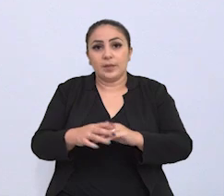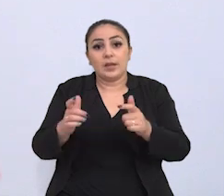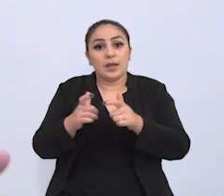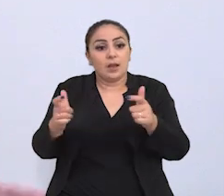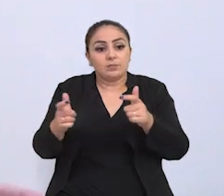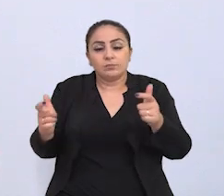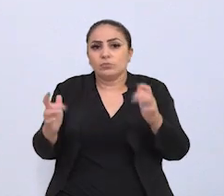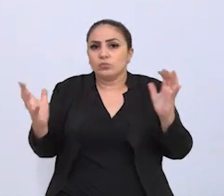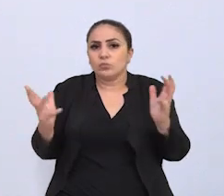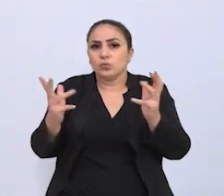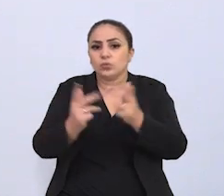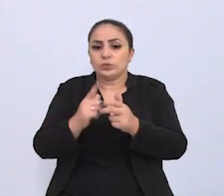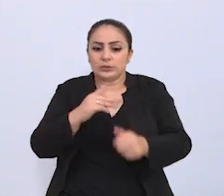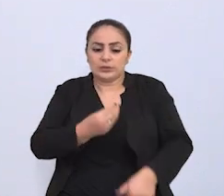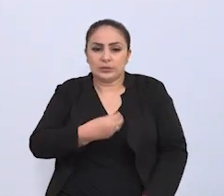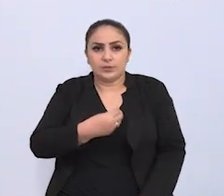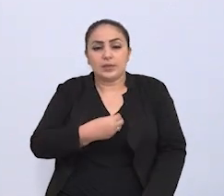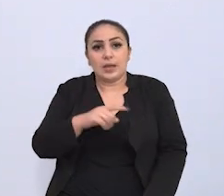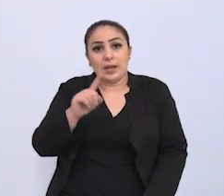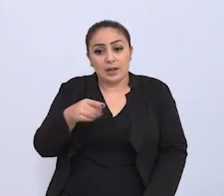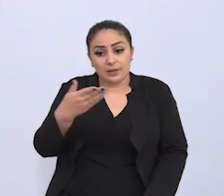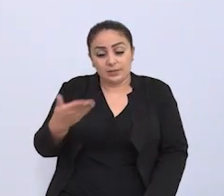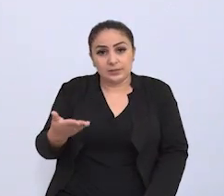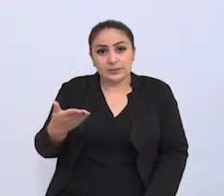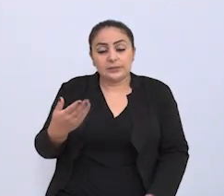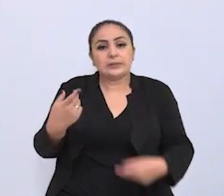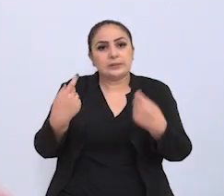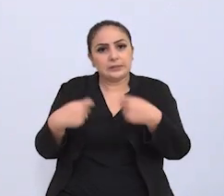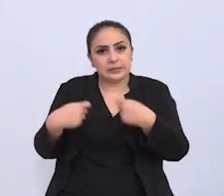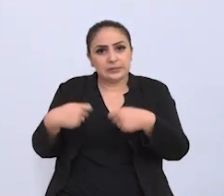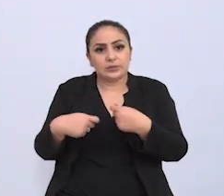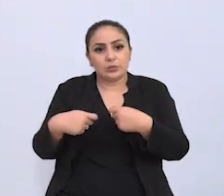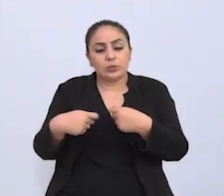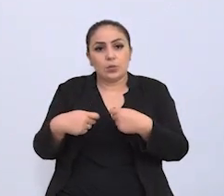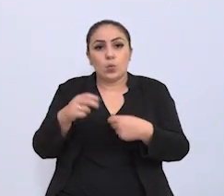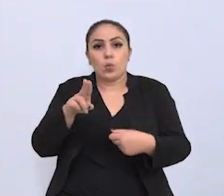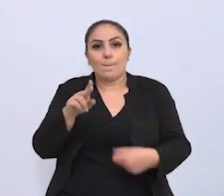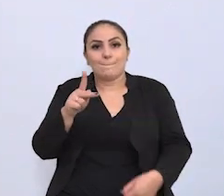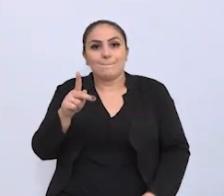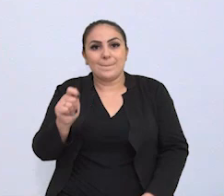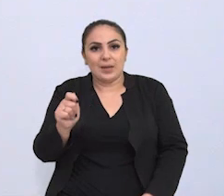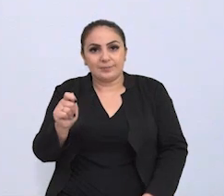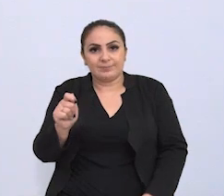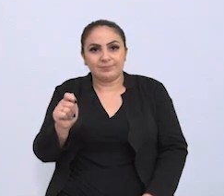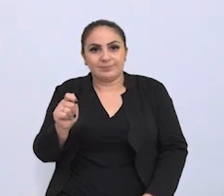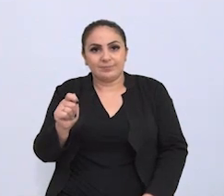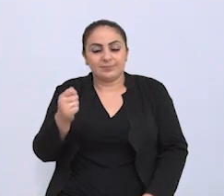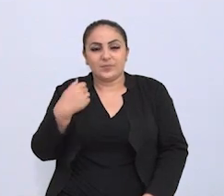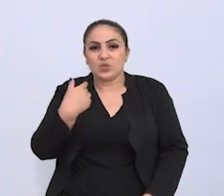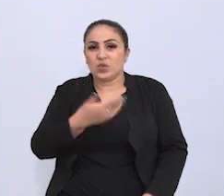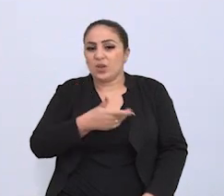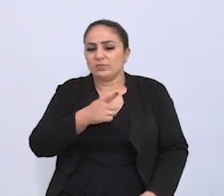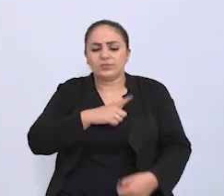grandiosidade que tem ela necessita de uma UPA como nós estamos sempre